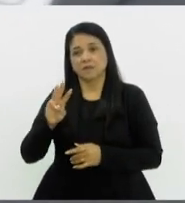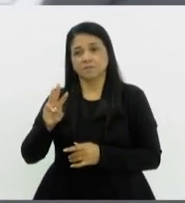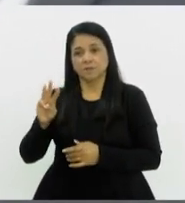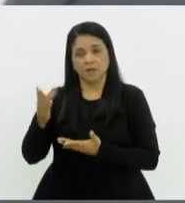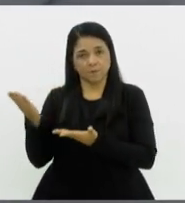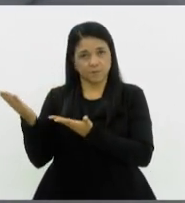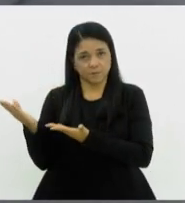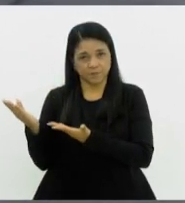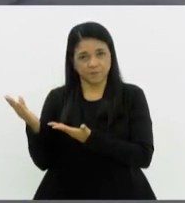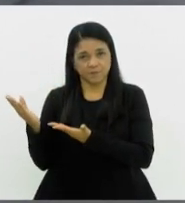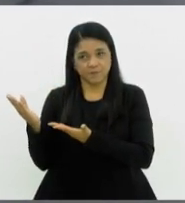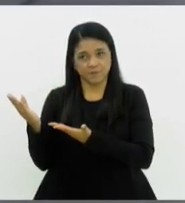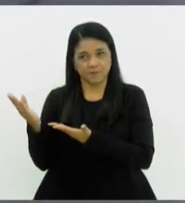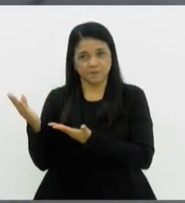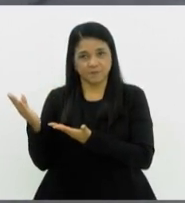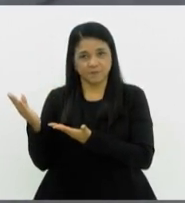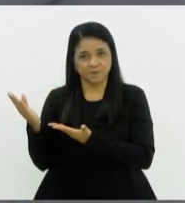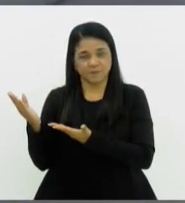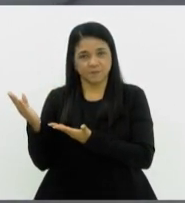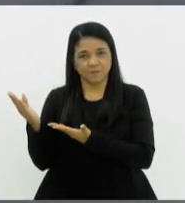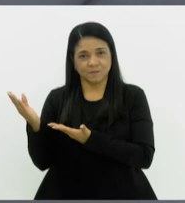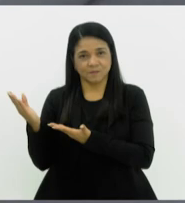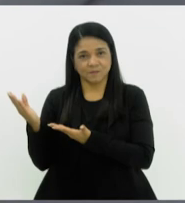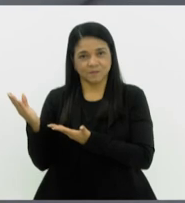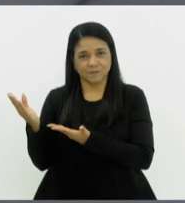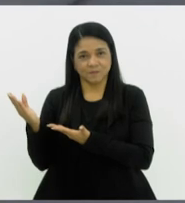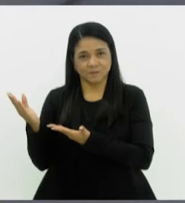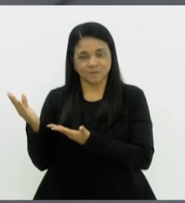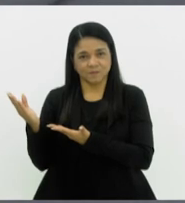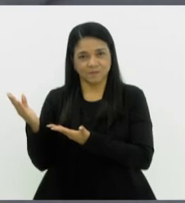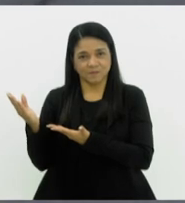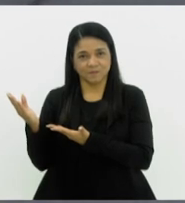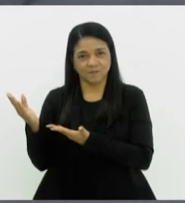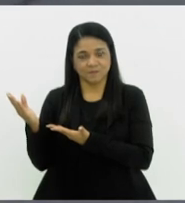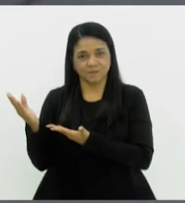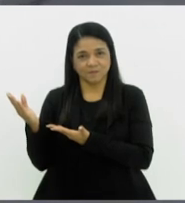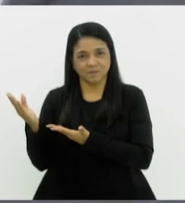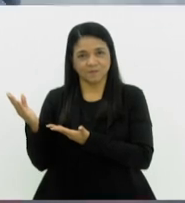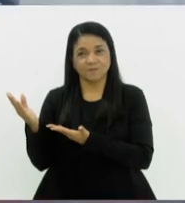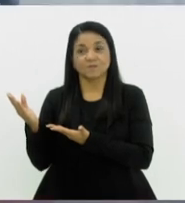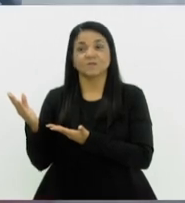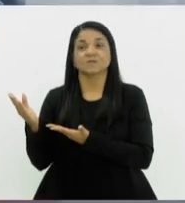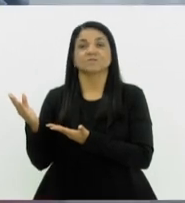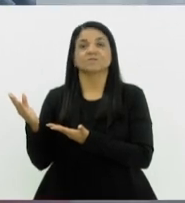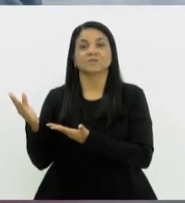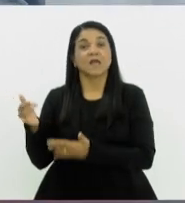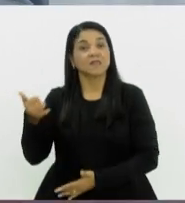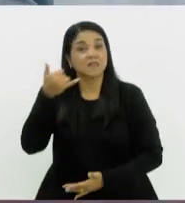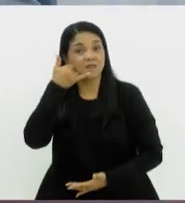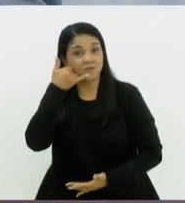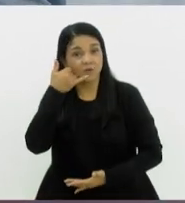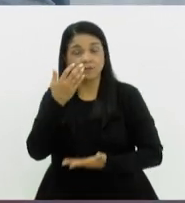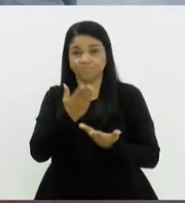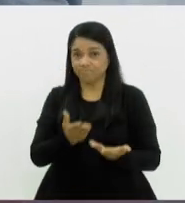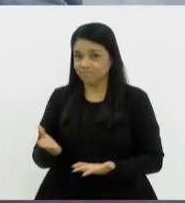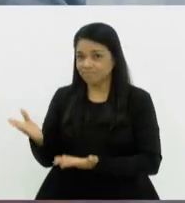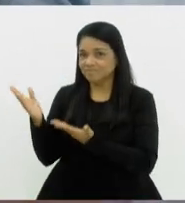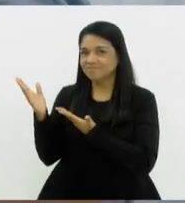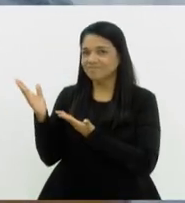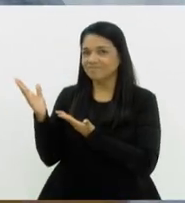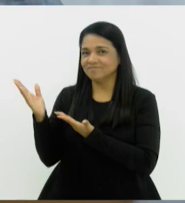.rioprevidência.rj.gov.br ou pelos telefones 0800